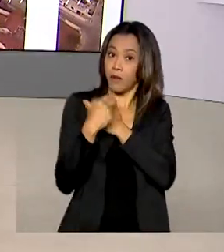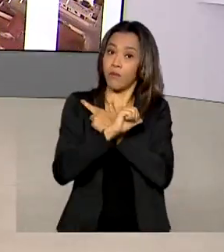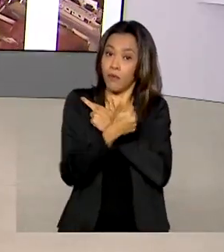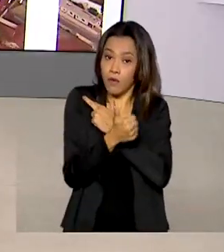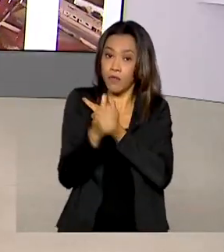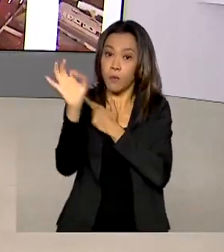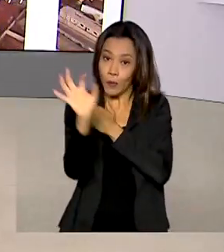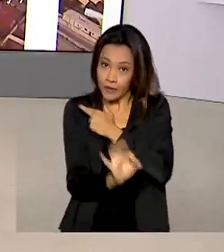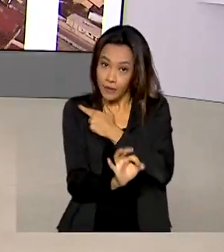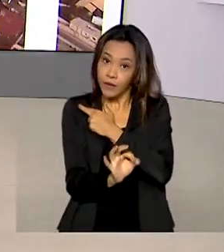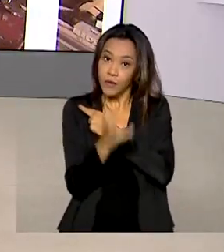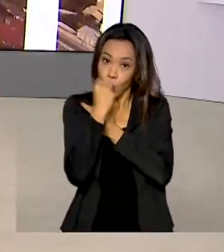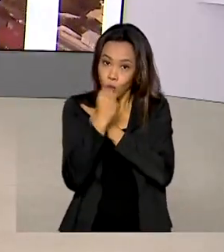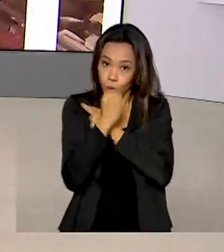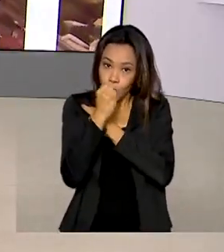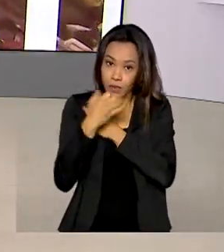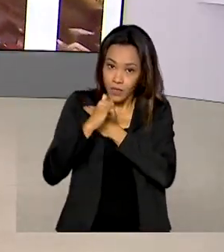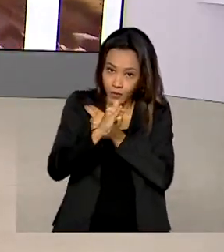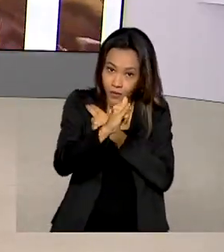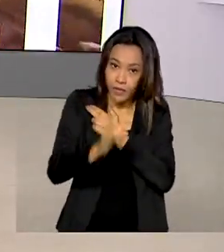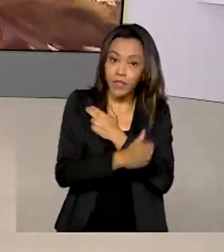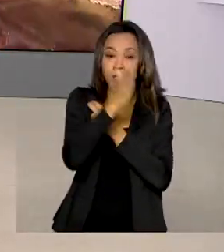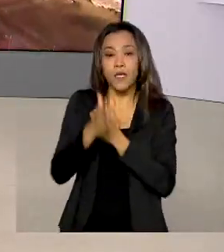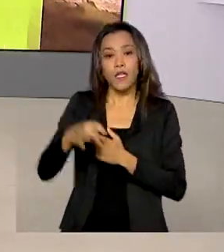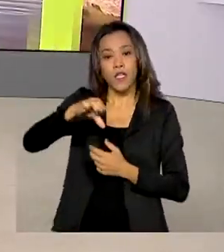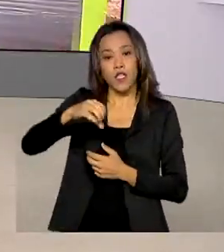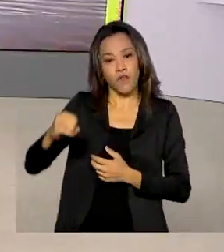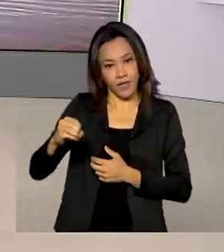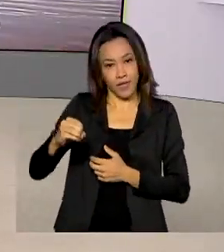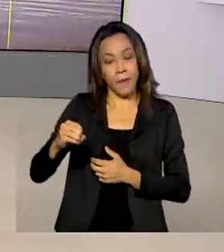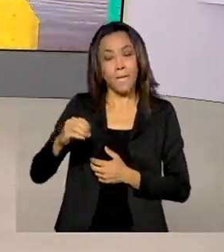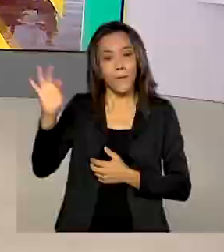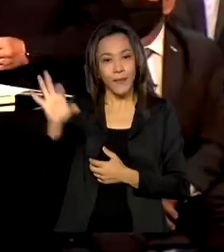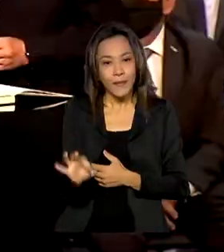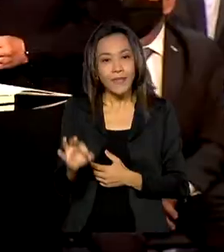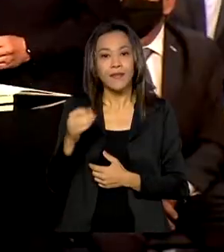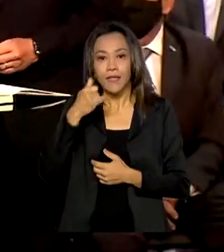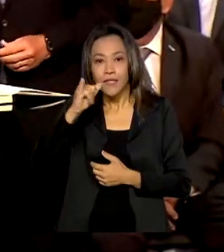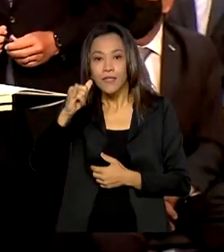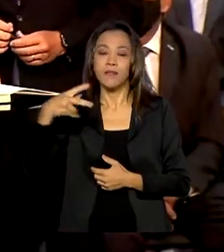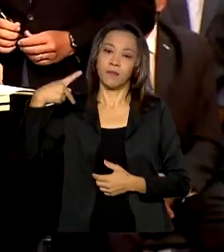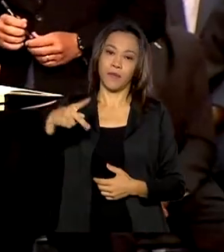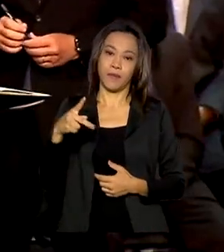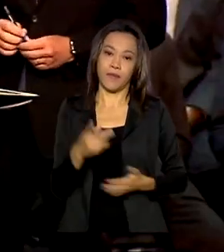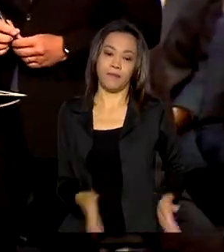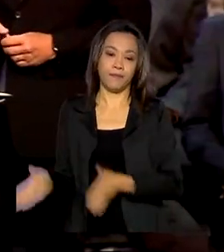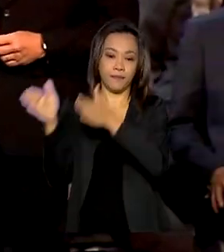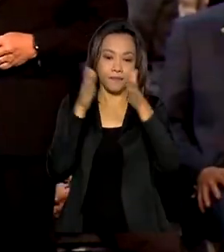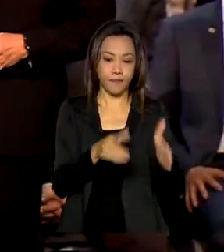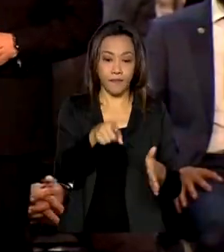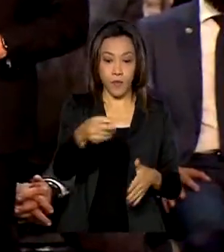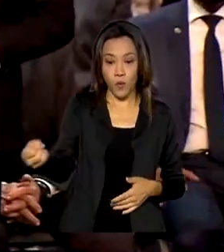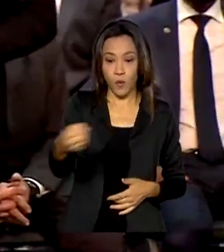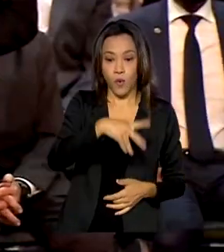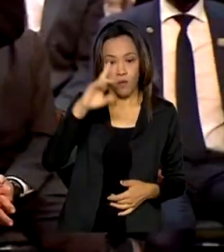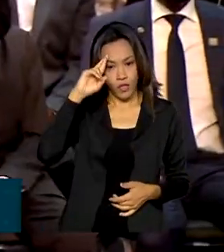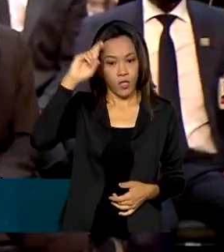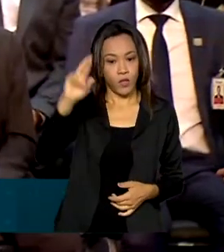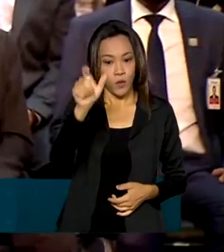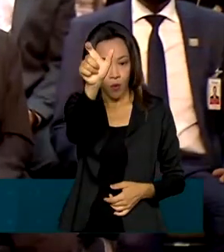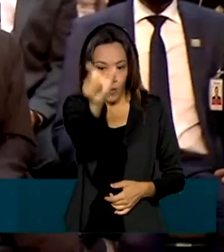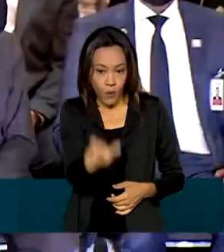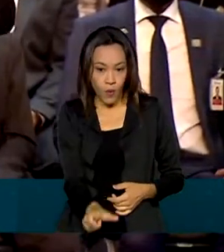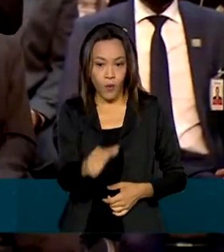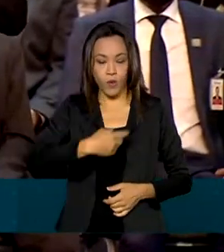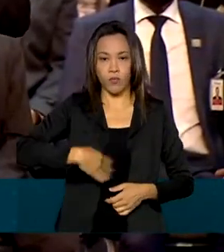a energia consumida no Brasil e 90% da energia do Paraguai. O novo diretor-geral brasileiro de Itaipu,